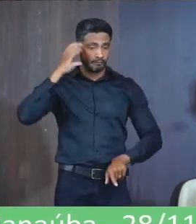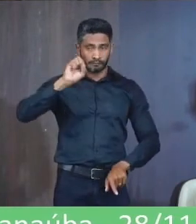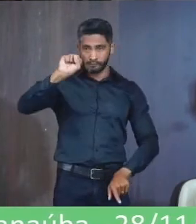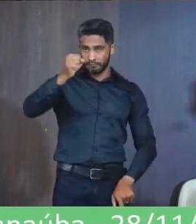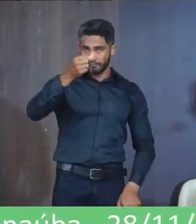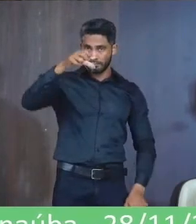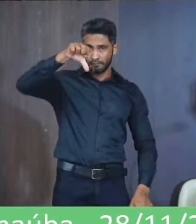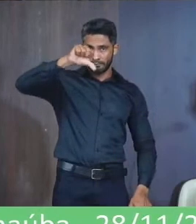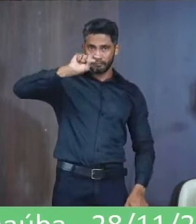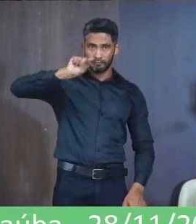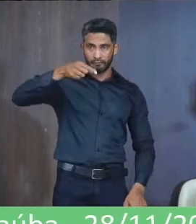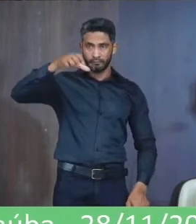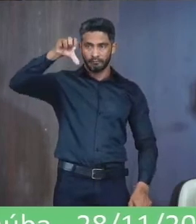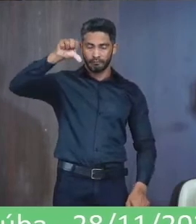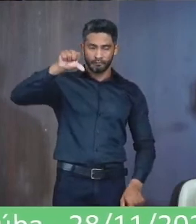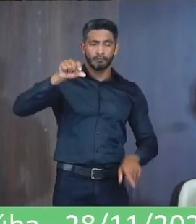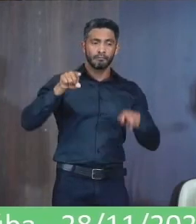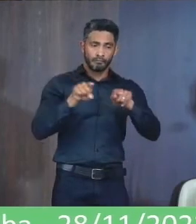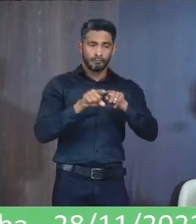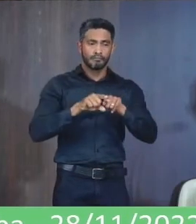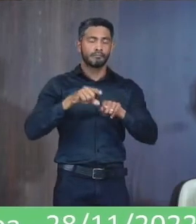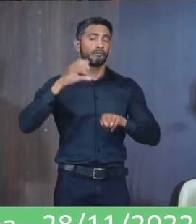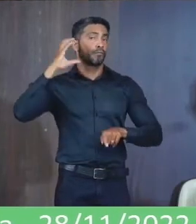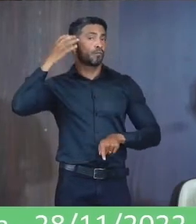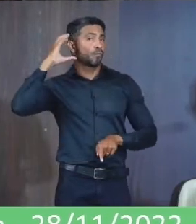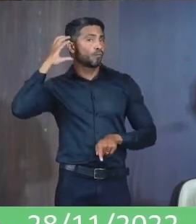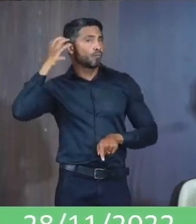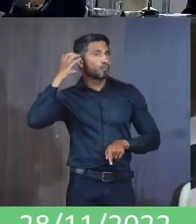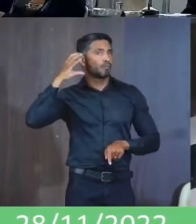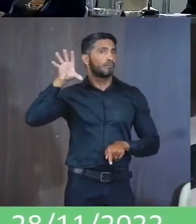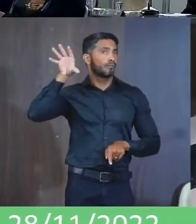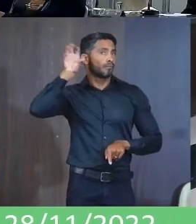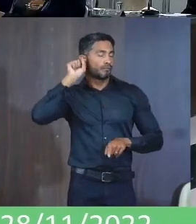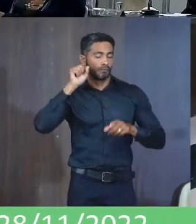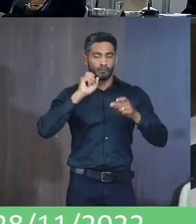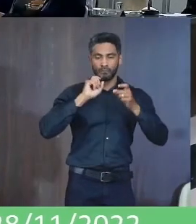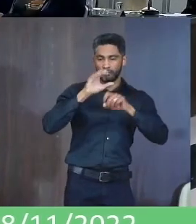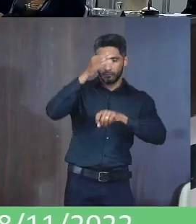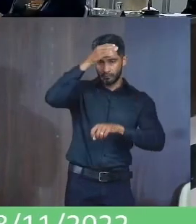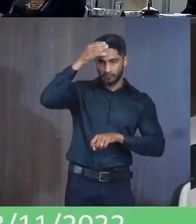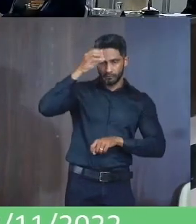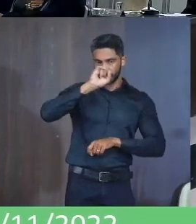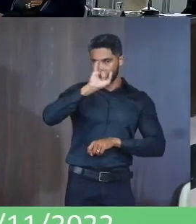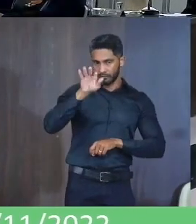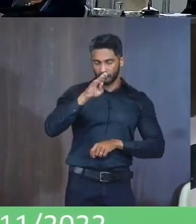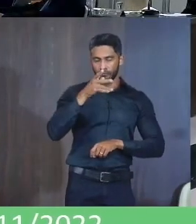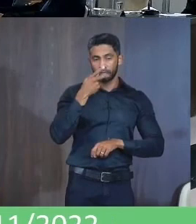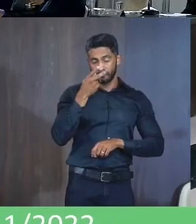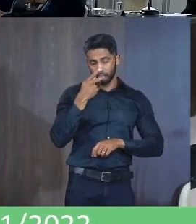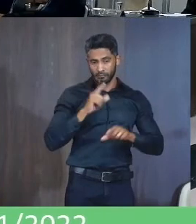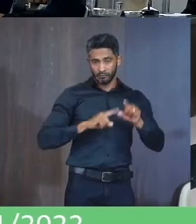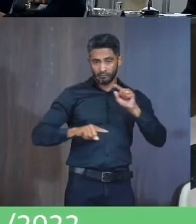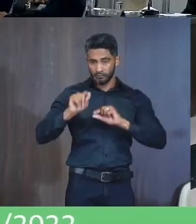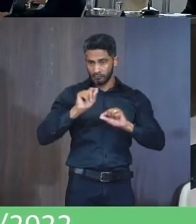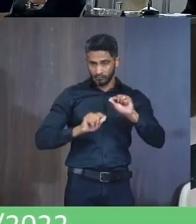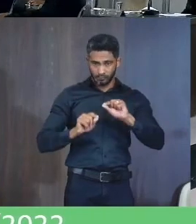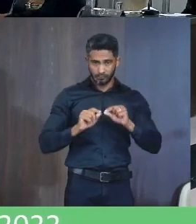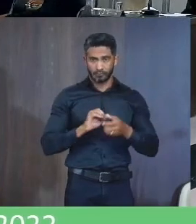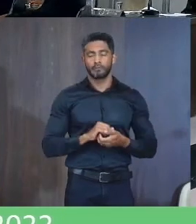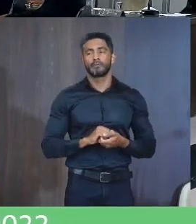Ouvindo As reuniões Da Câmara Municipal De Janaúba Eu quero ressaltar Aqui Nobre colega